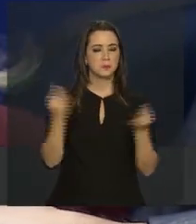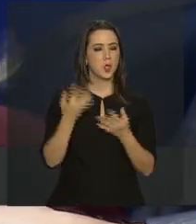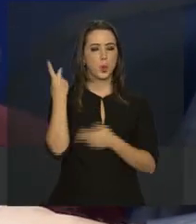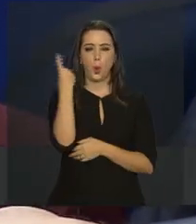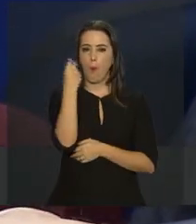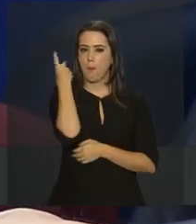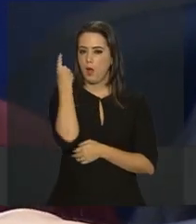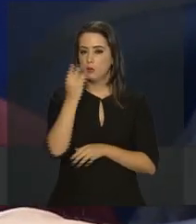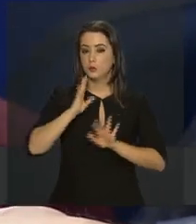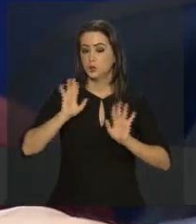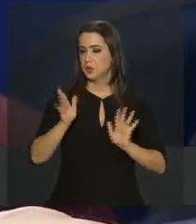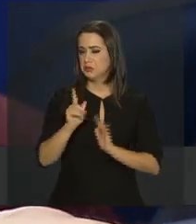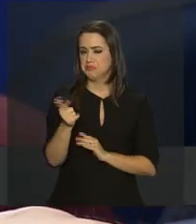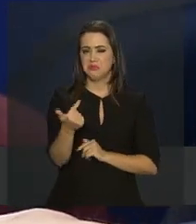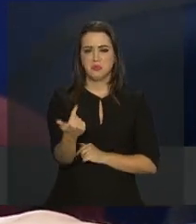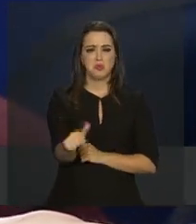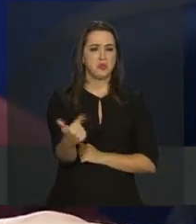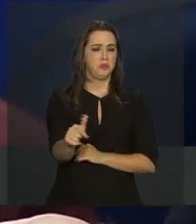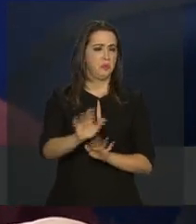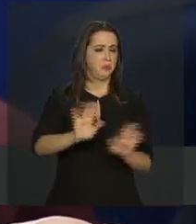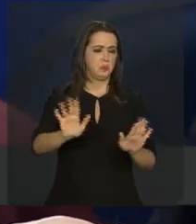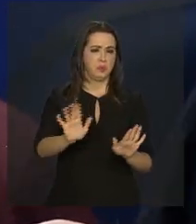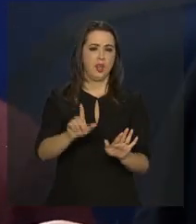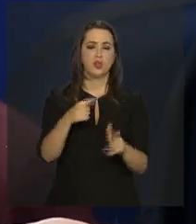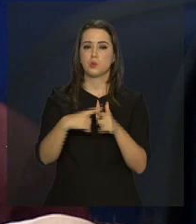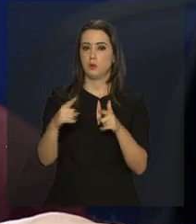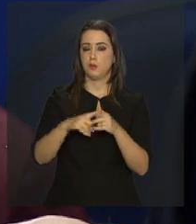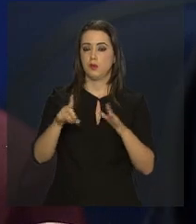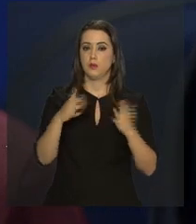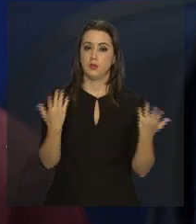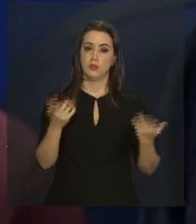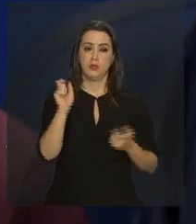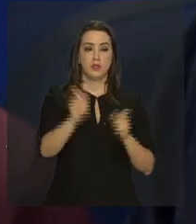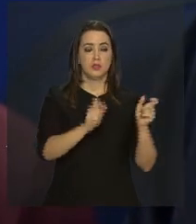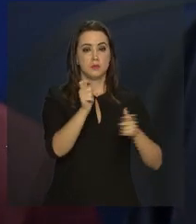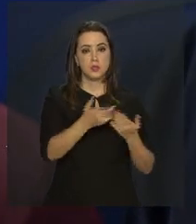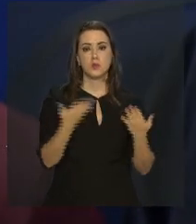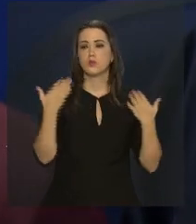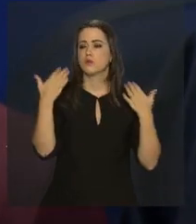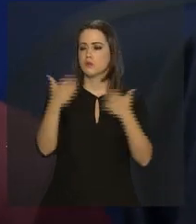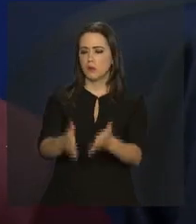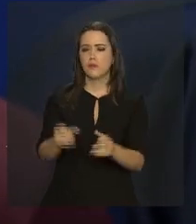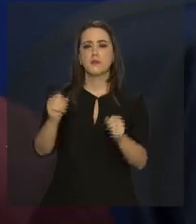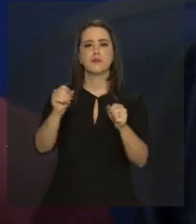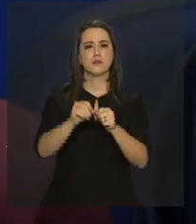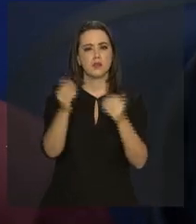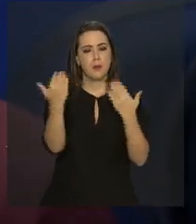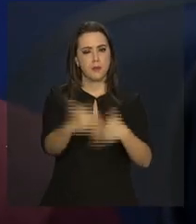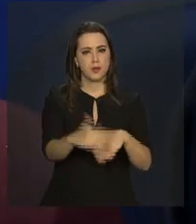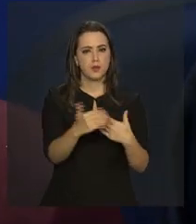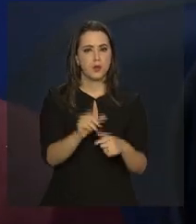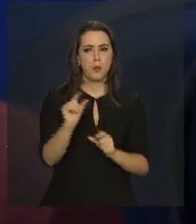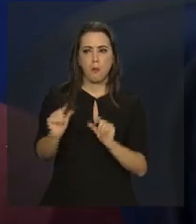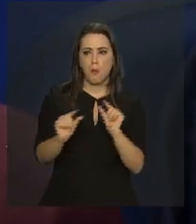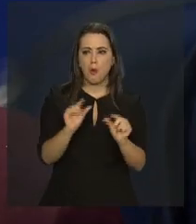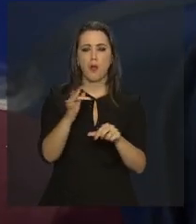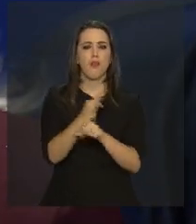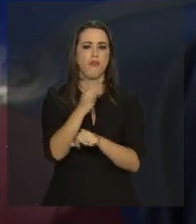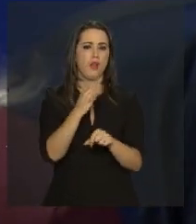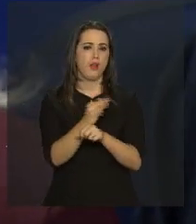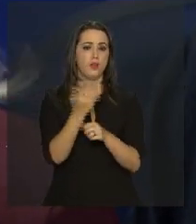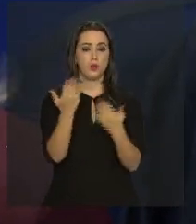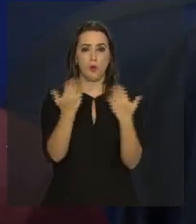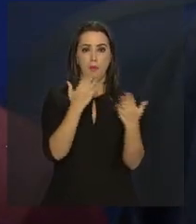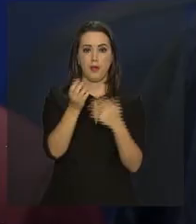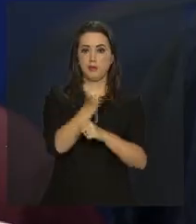normalidade, nós não tivemos nenhuma intercorrência, os alunos compareceram, tivemos pouquíssima ausência em relação